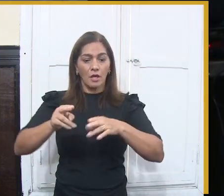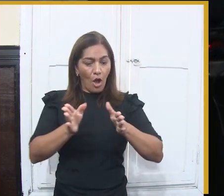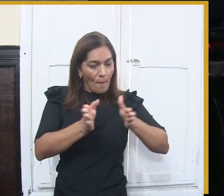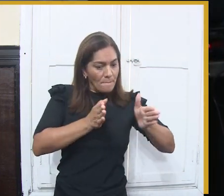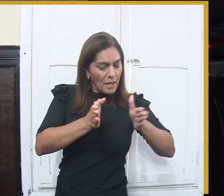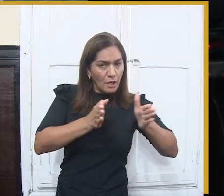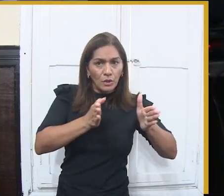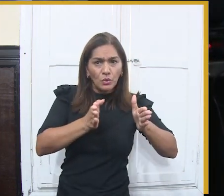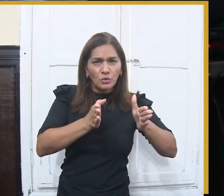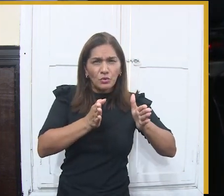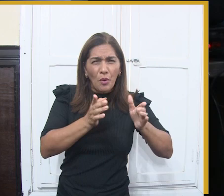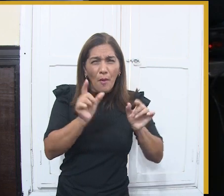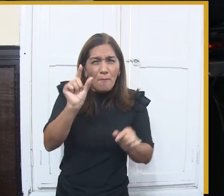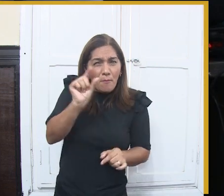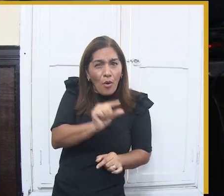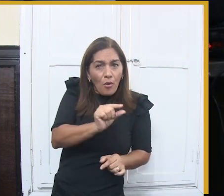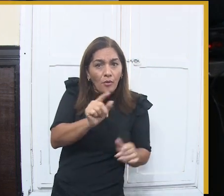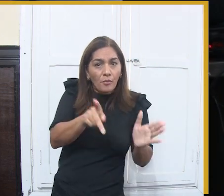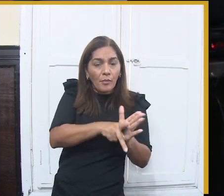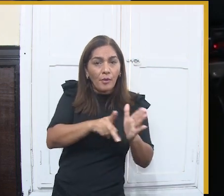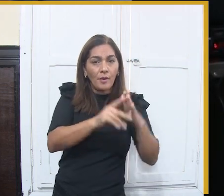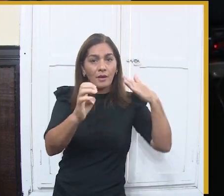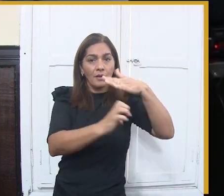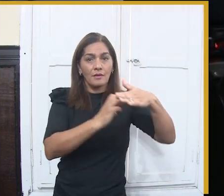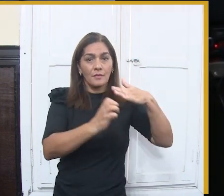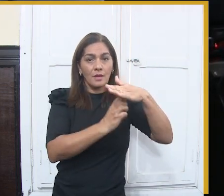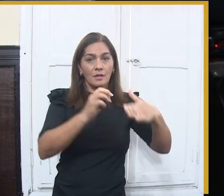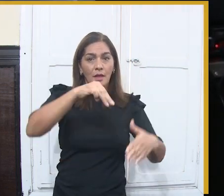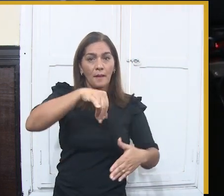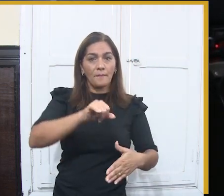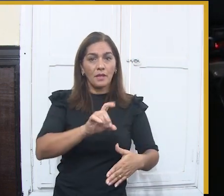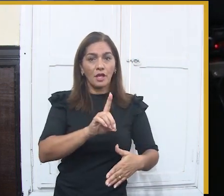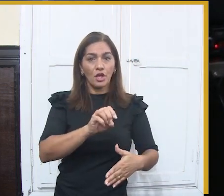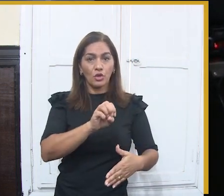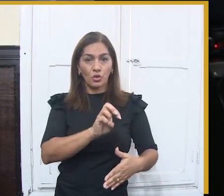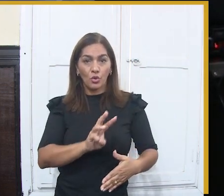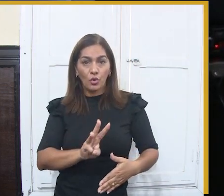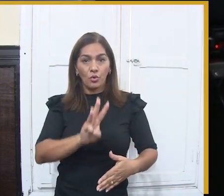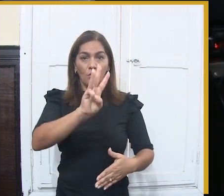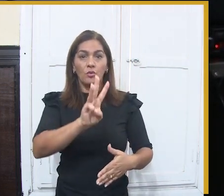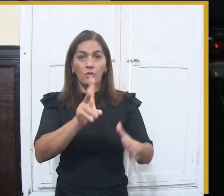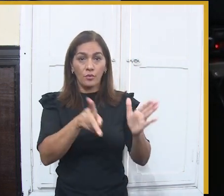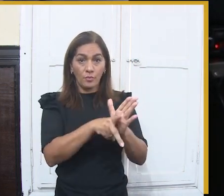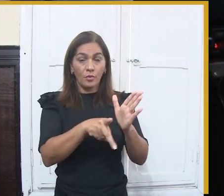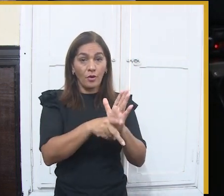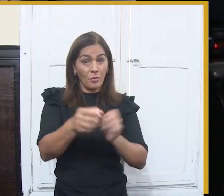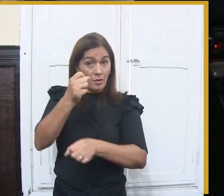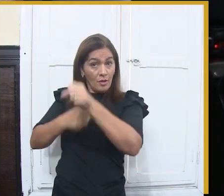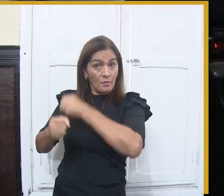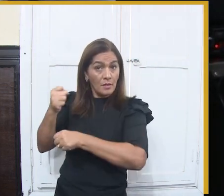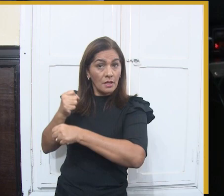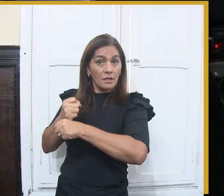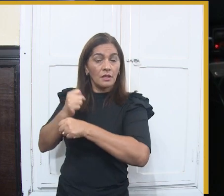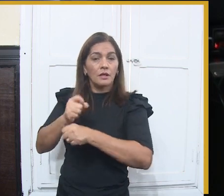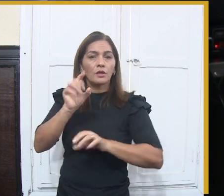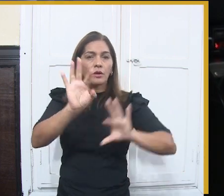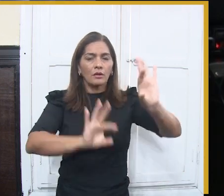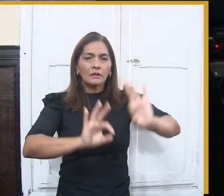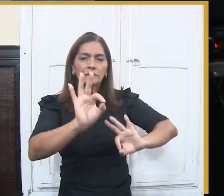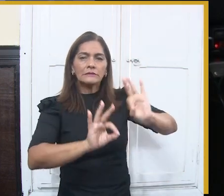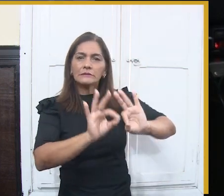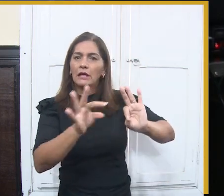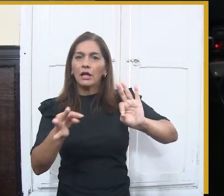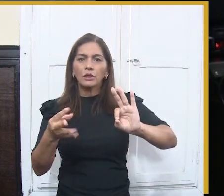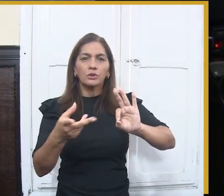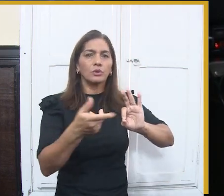Então, quando veio a haver por parte do Ministério Público, por parte do Ministério da Saúde, a liberação para a execução do São João,